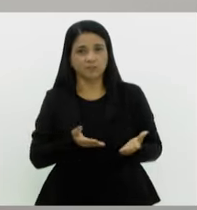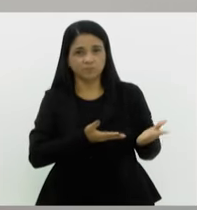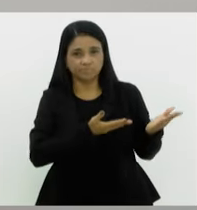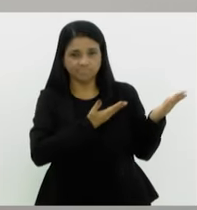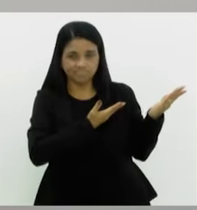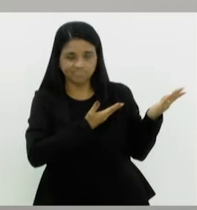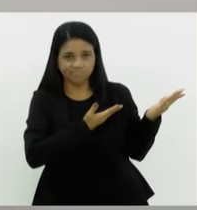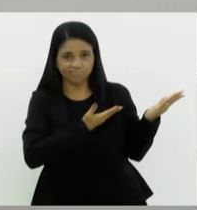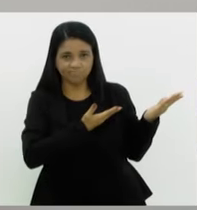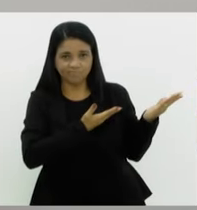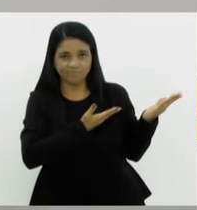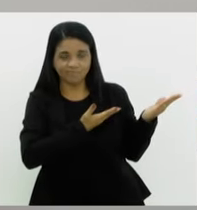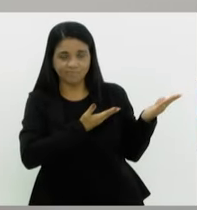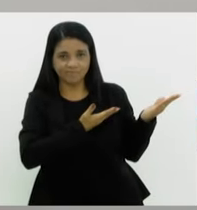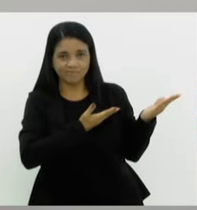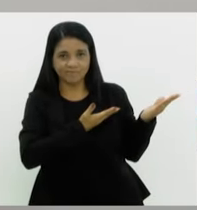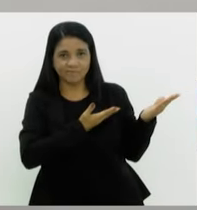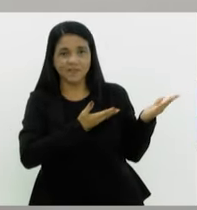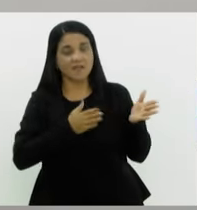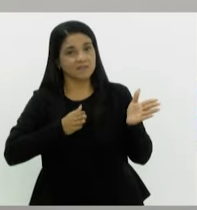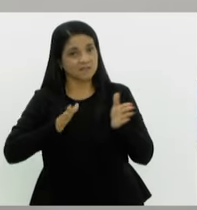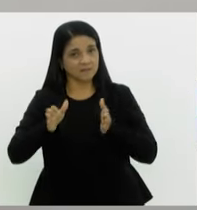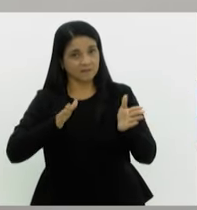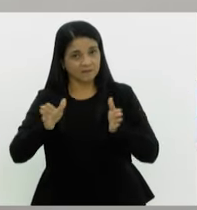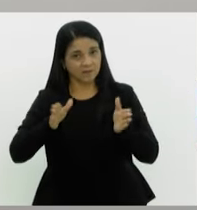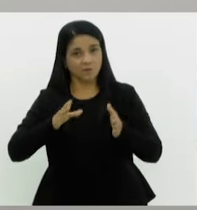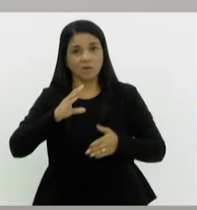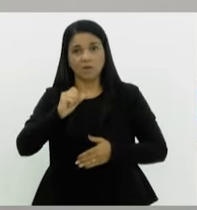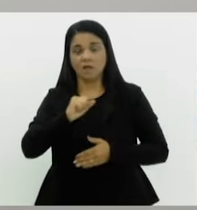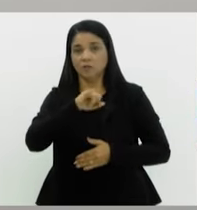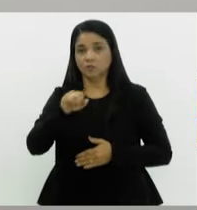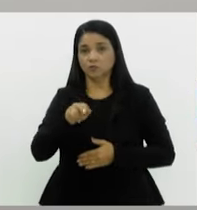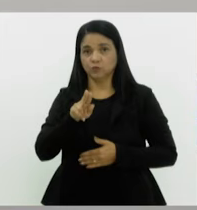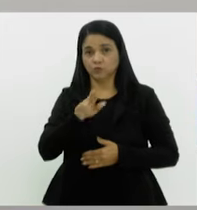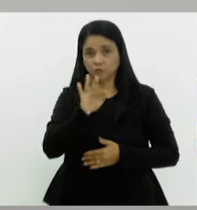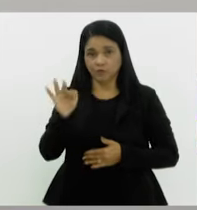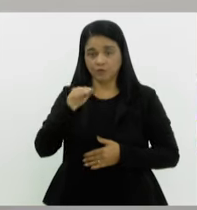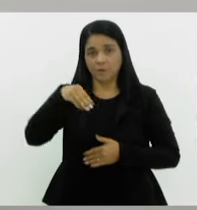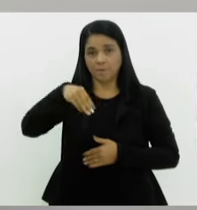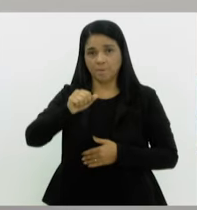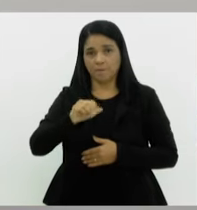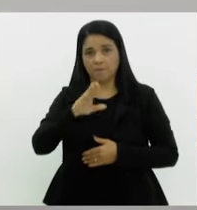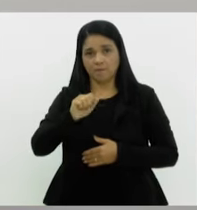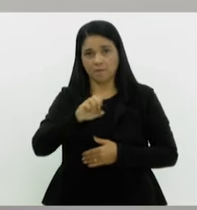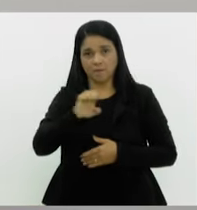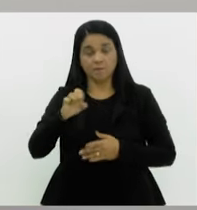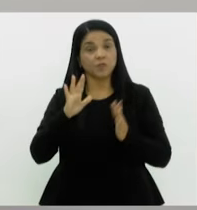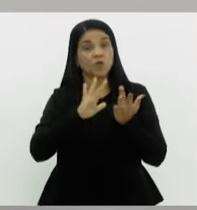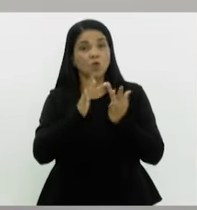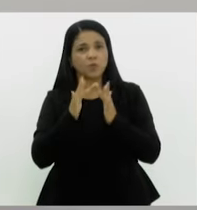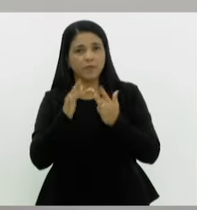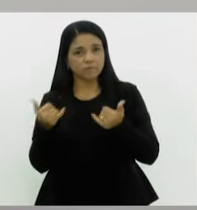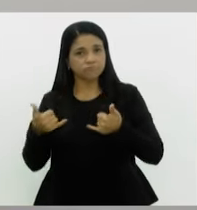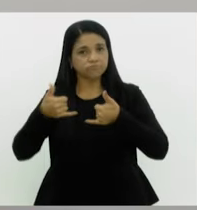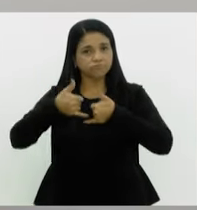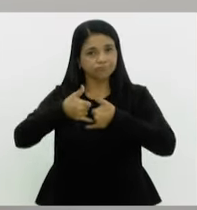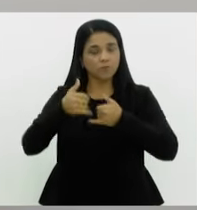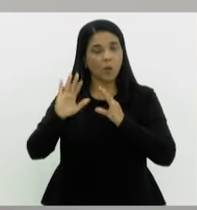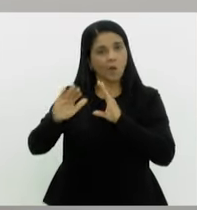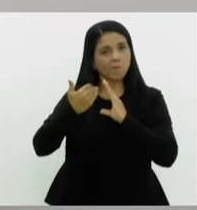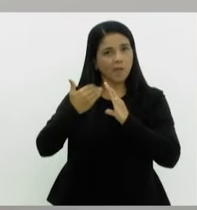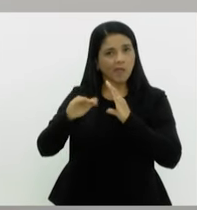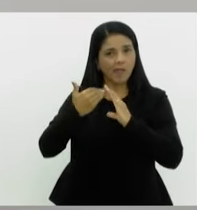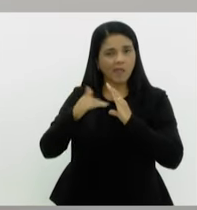maior movimento, de maior acesso, basta digitar CAJUF e Macaé, e entrar em contato conosco, através da